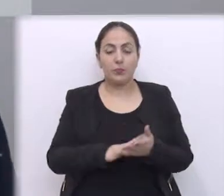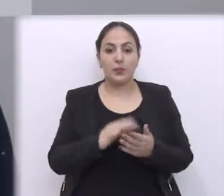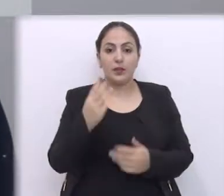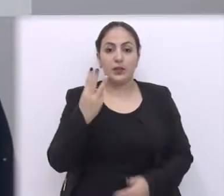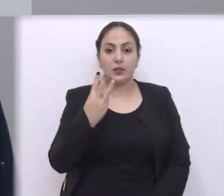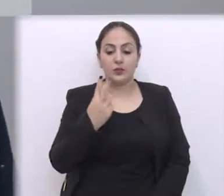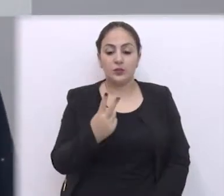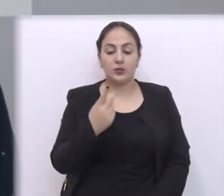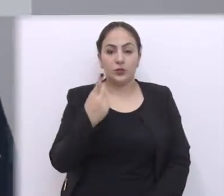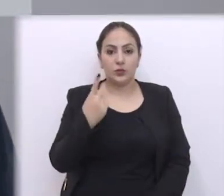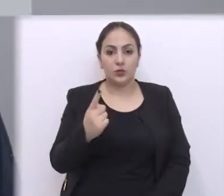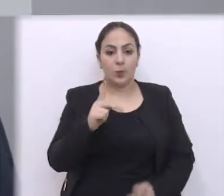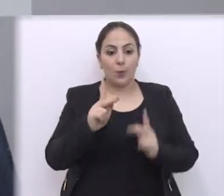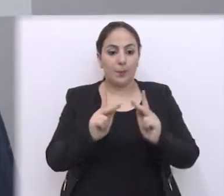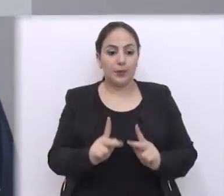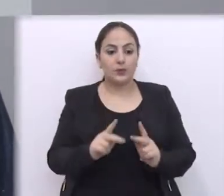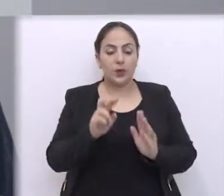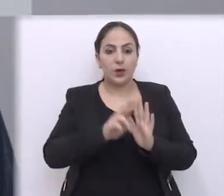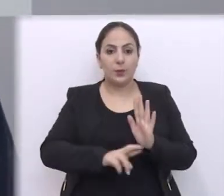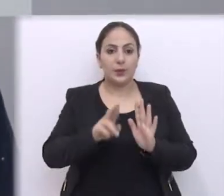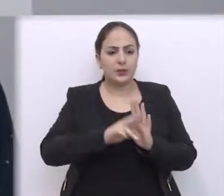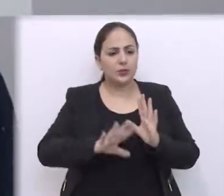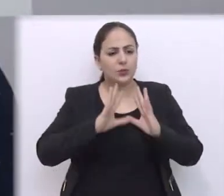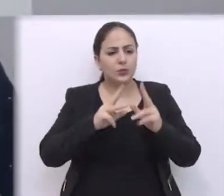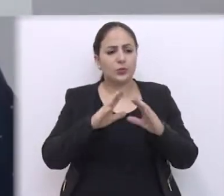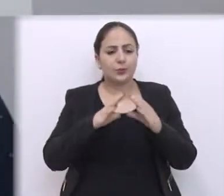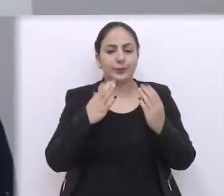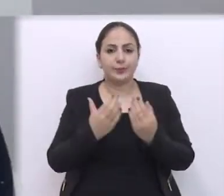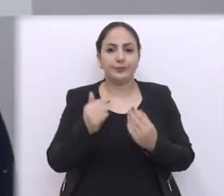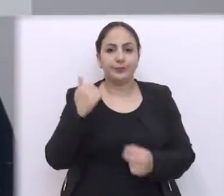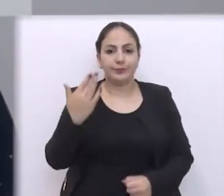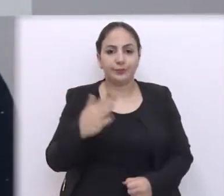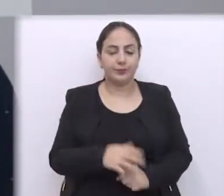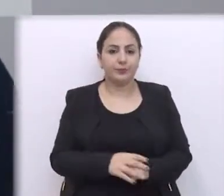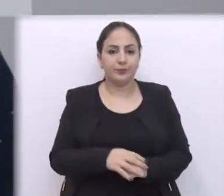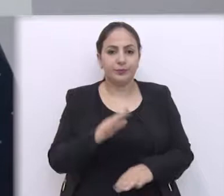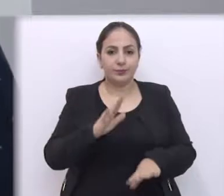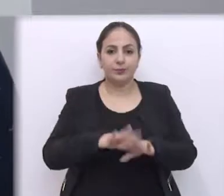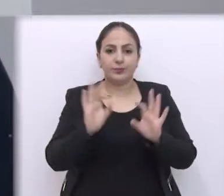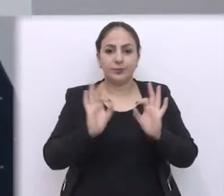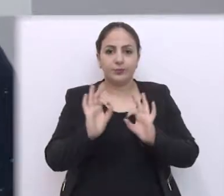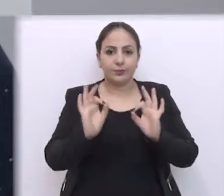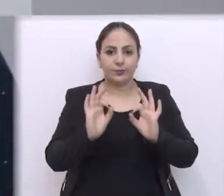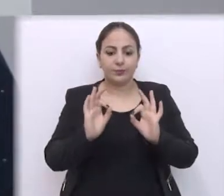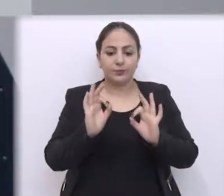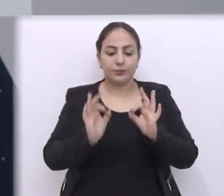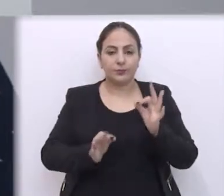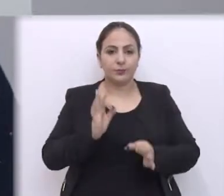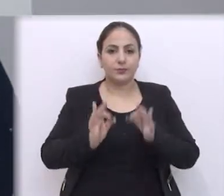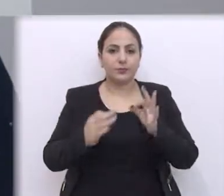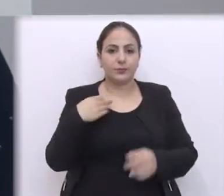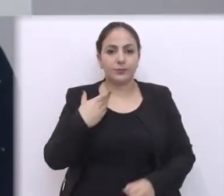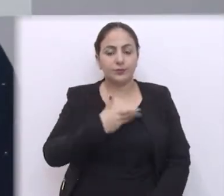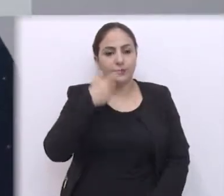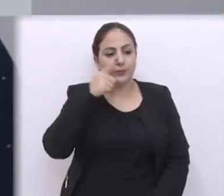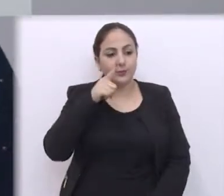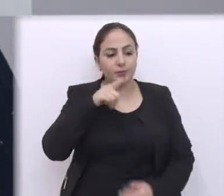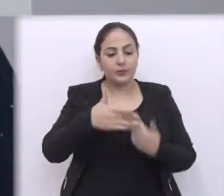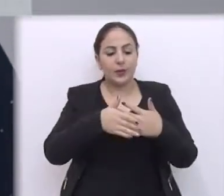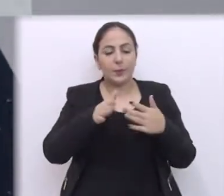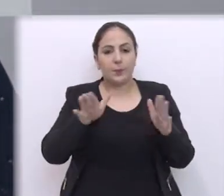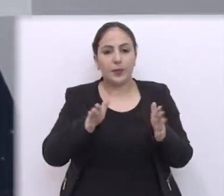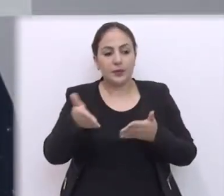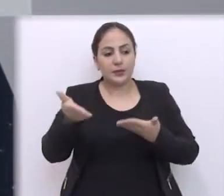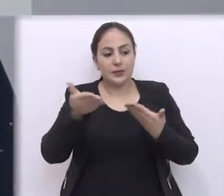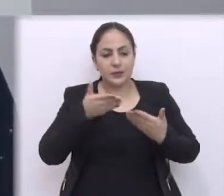povo. Então, são 21 pessoas que representam toda a comunidade lá fora. E nada mais justo do que nós abrir as